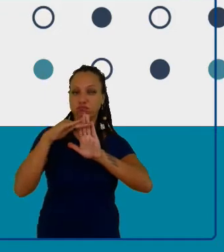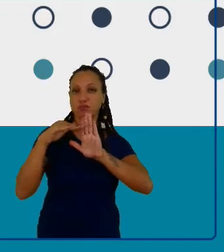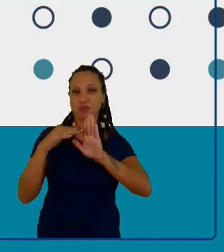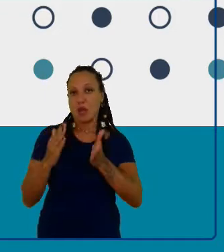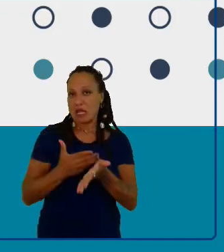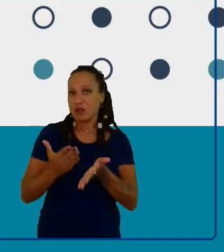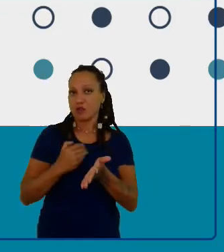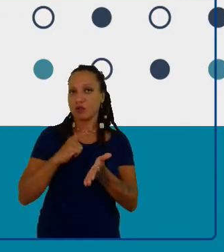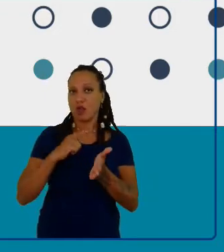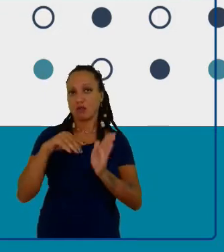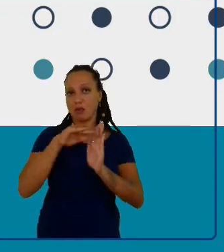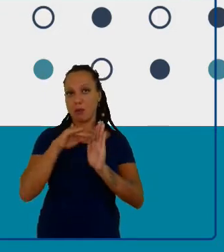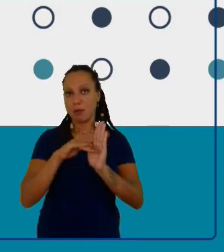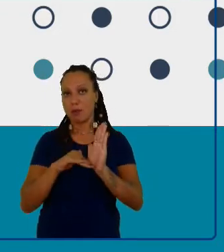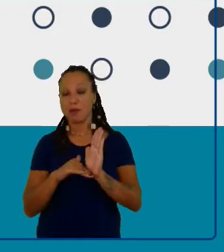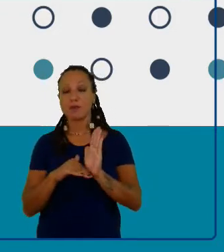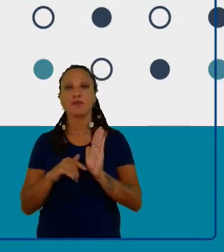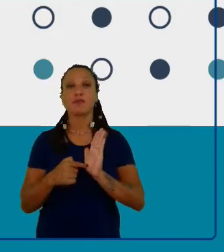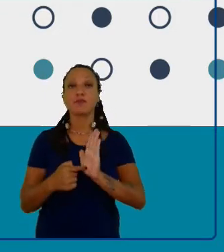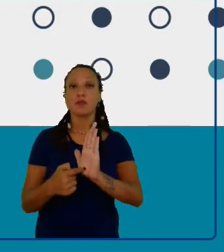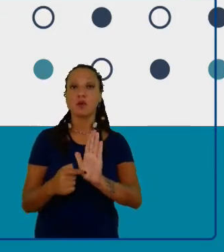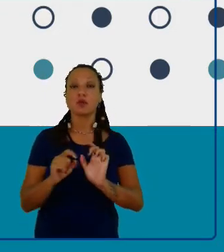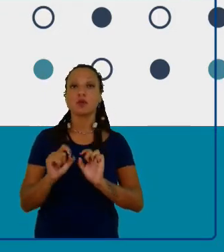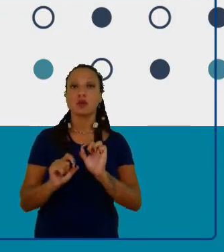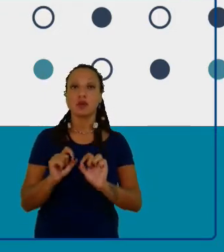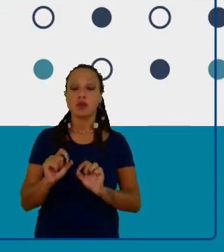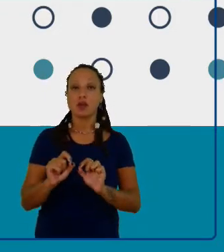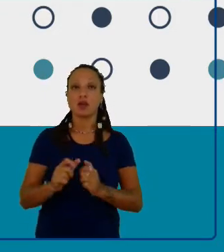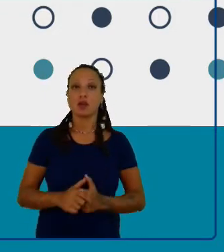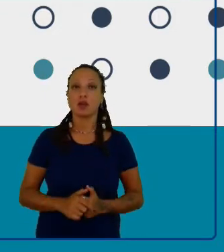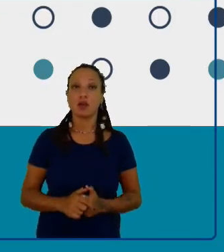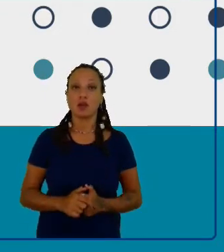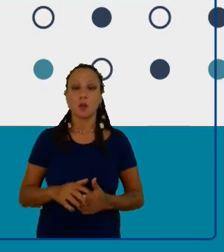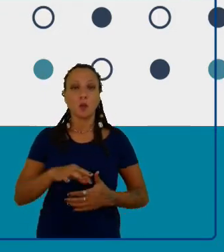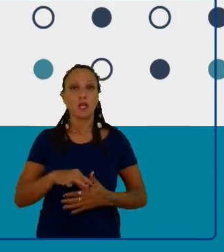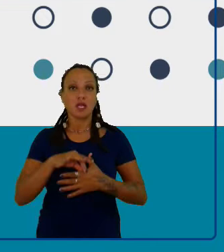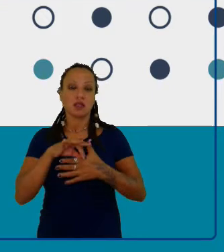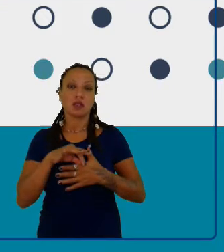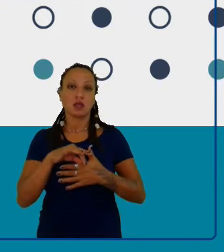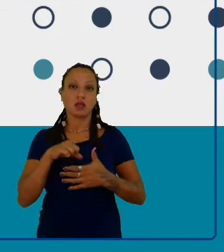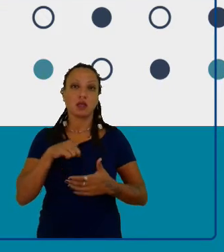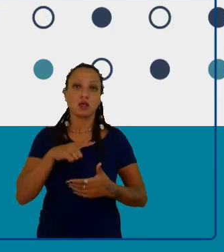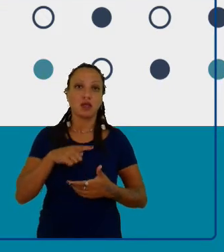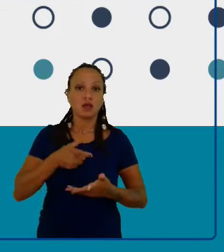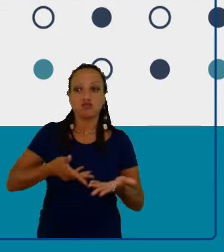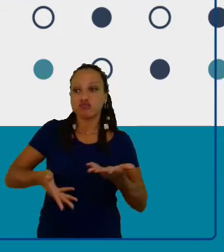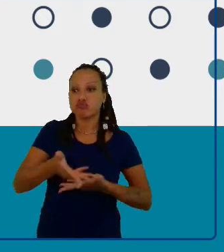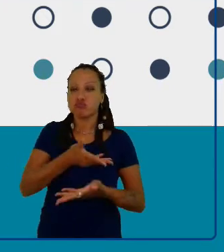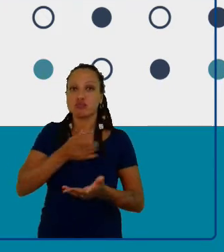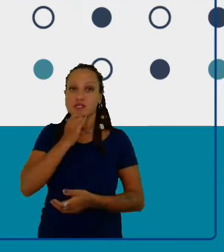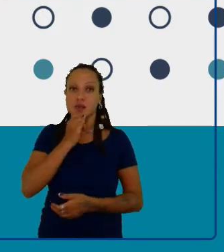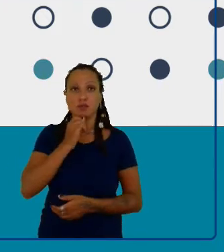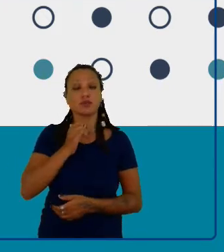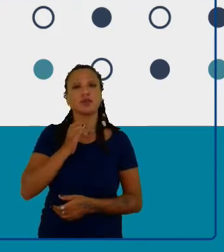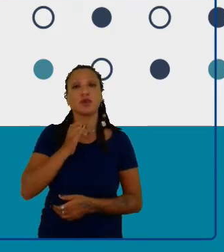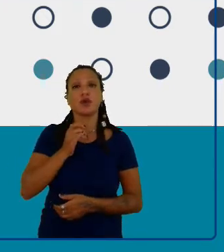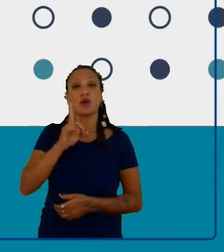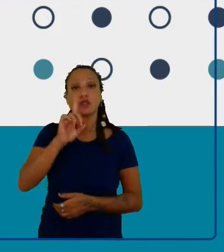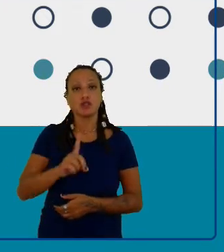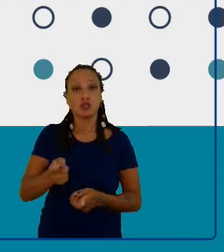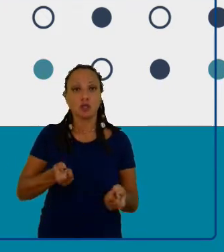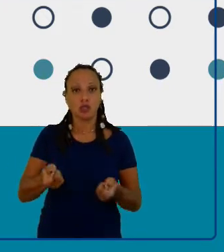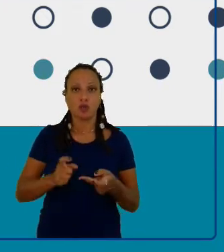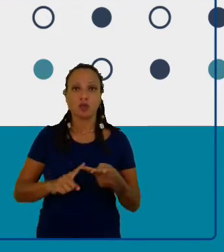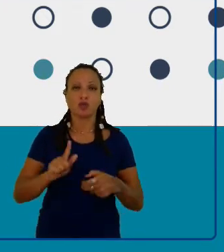trata da liderança que articula, desse diretor, desse gestor, desse